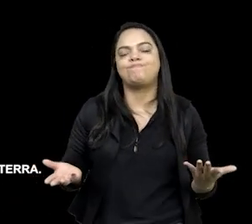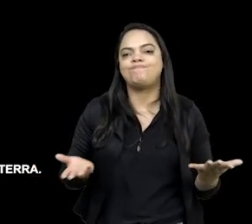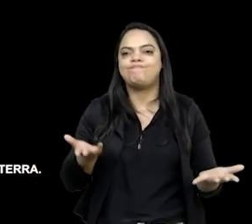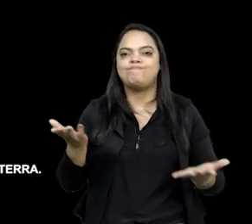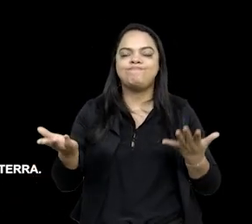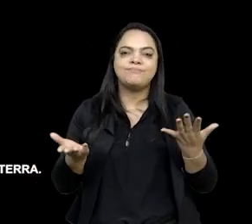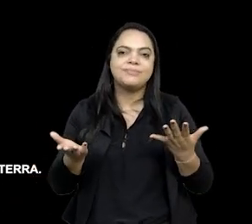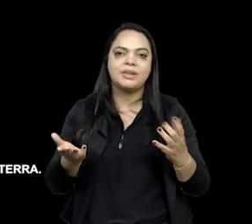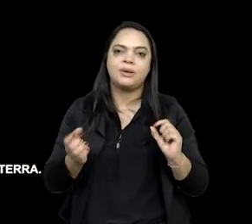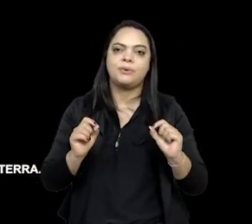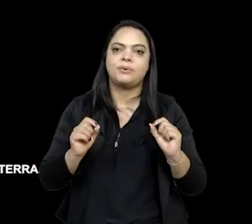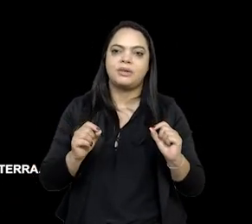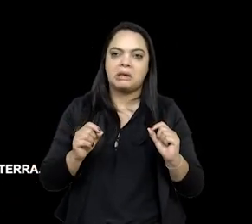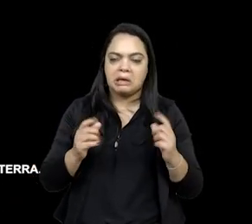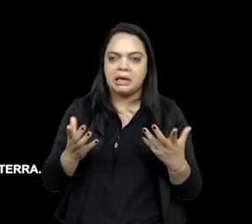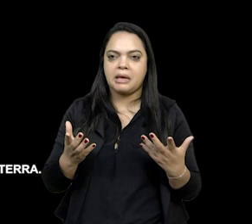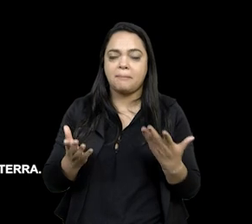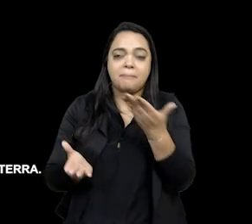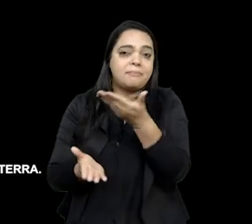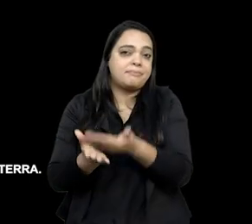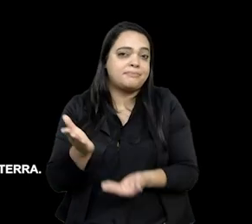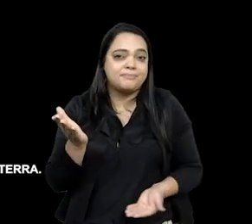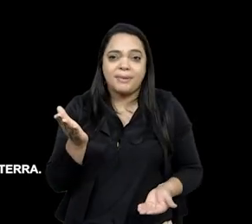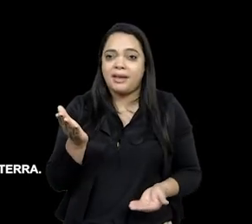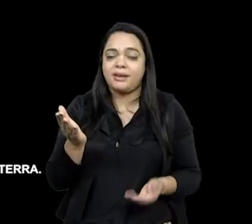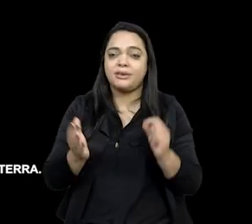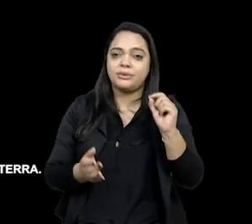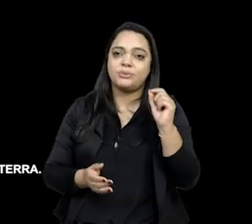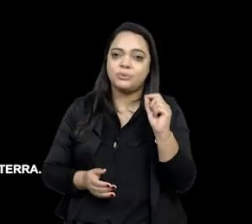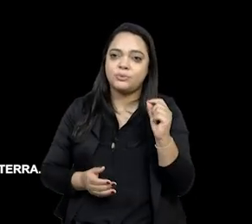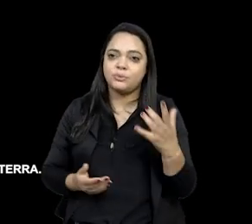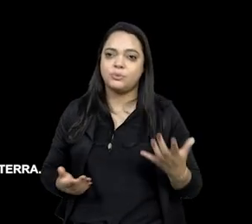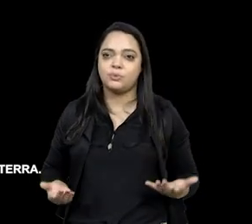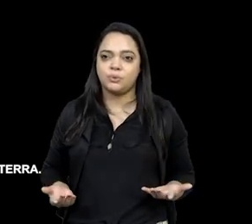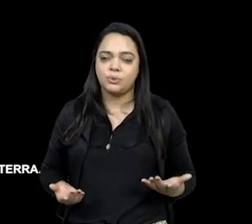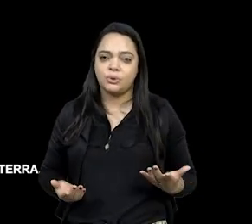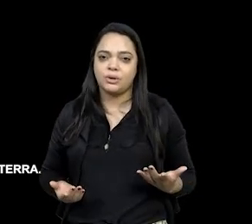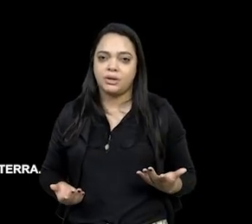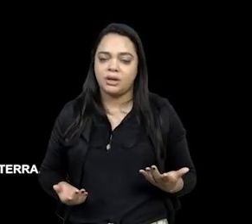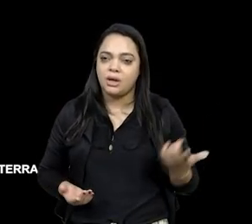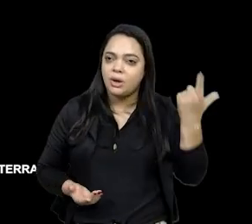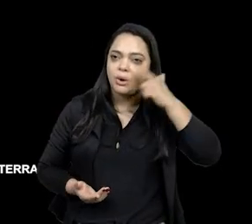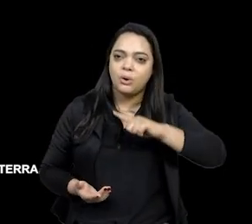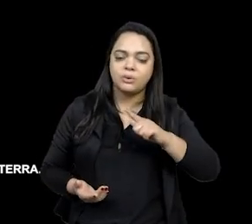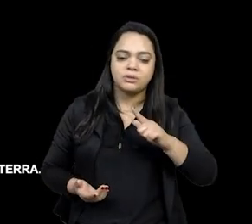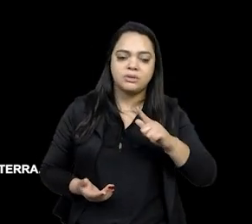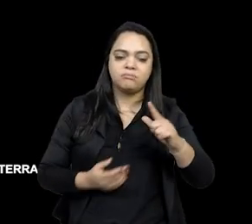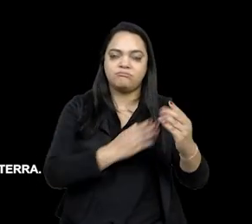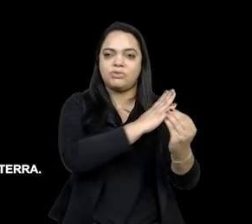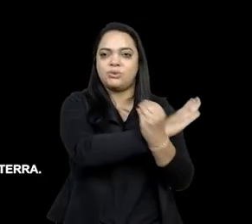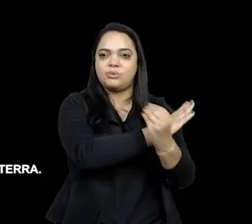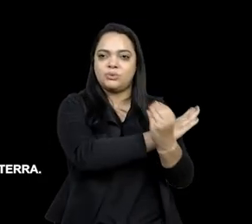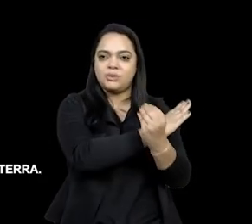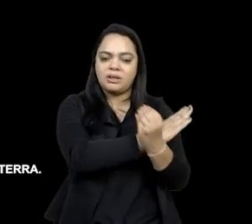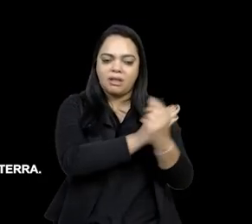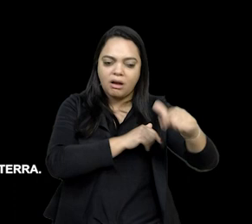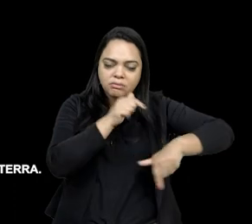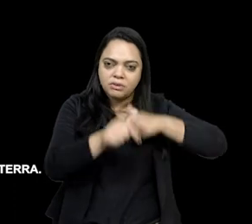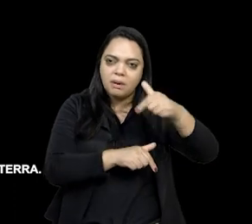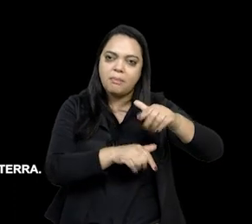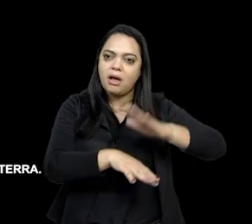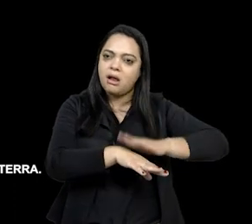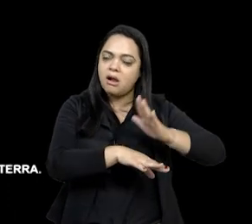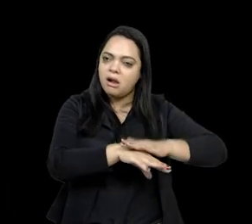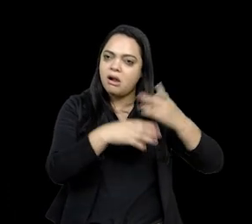propositalmente, inclusive eles perdem a garantia de se autossustentar através das suas atividades, eles perdem a